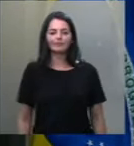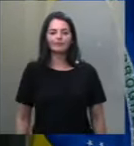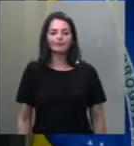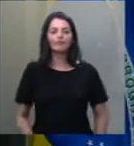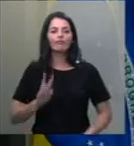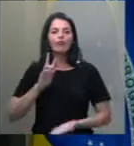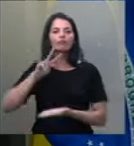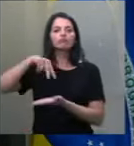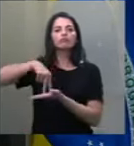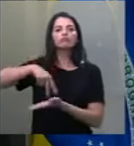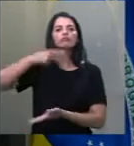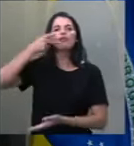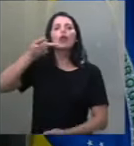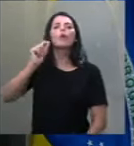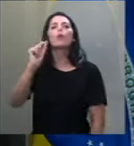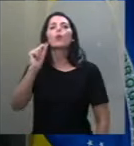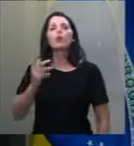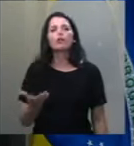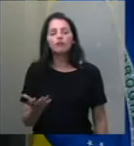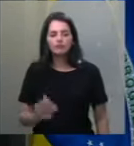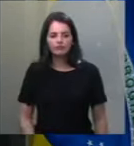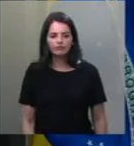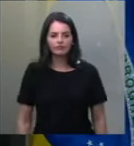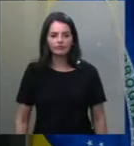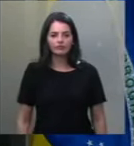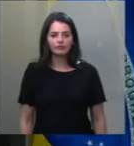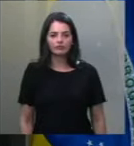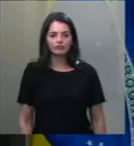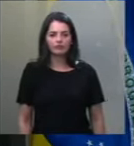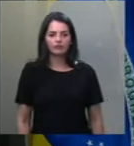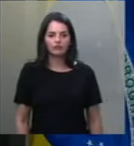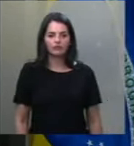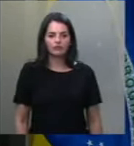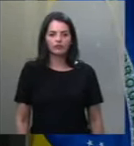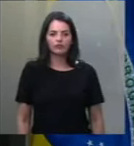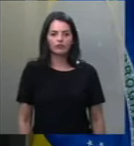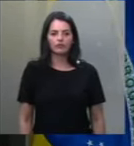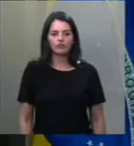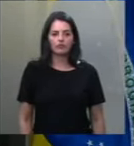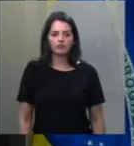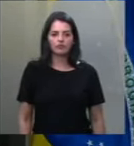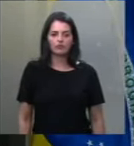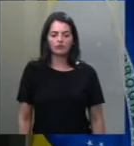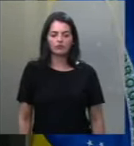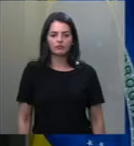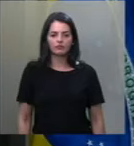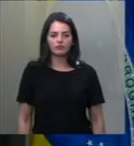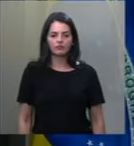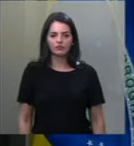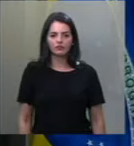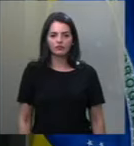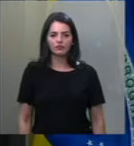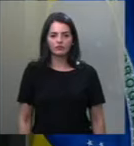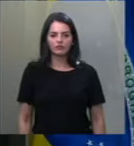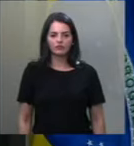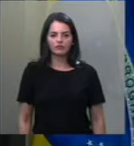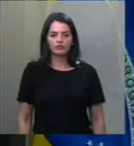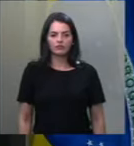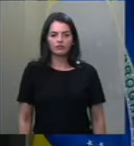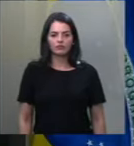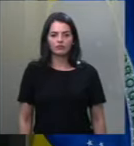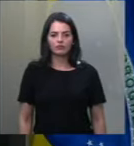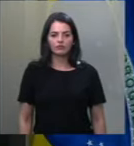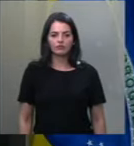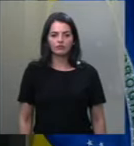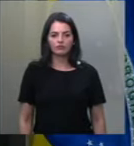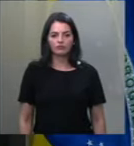hoje aqui sobre um tema que me chama muita